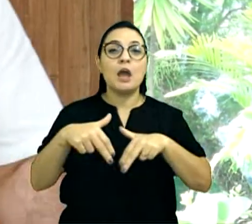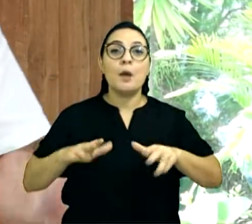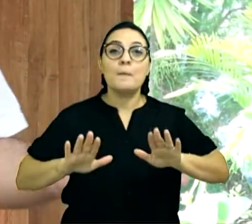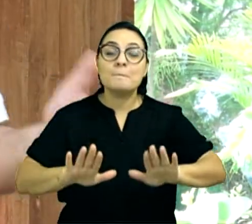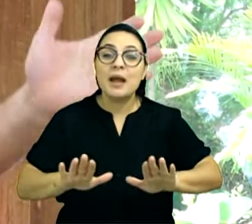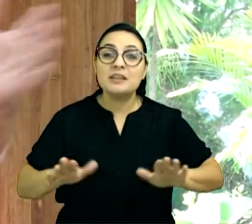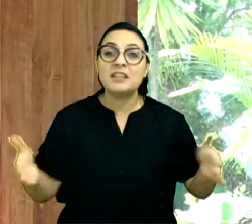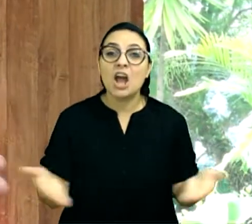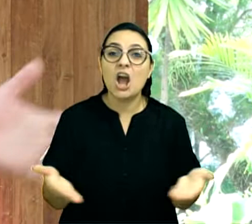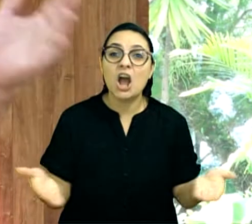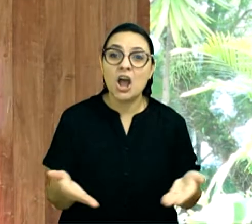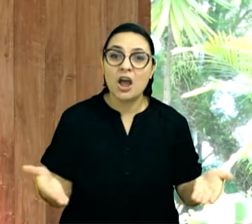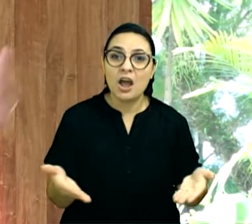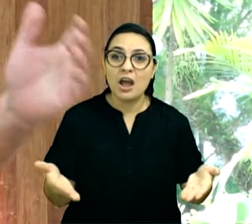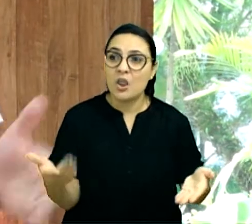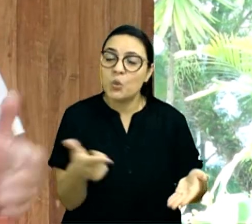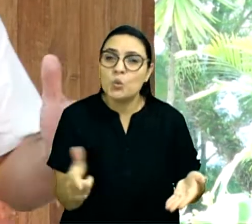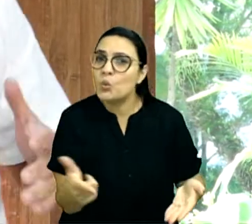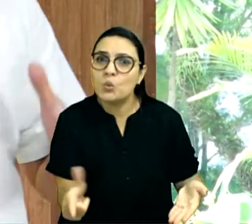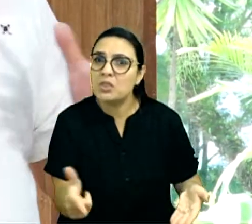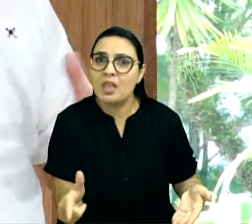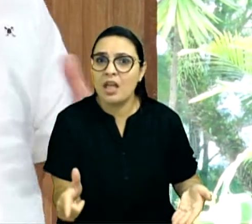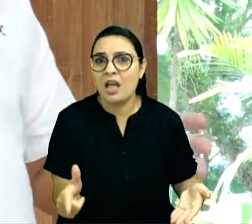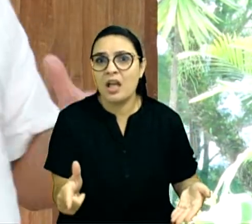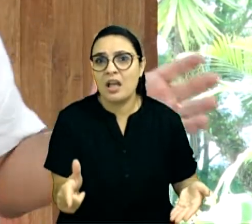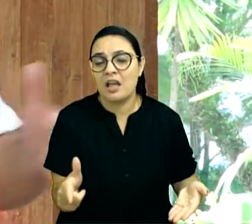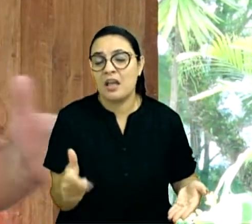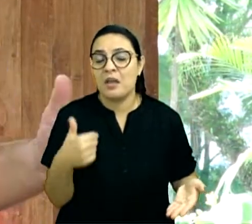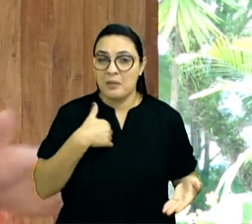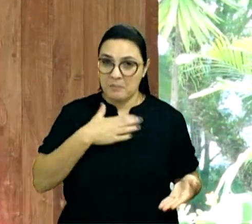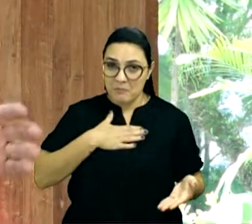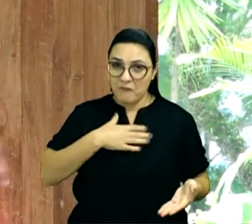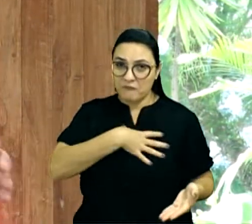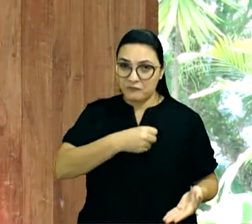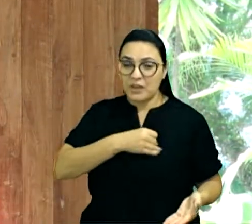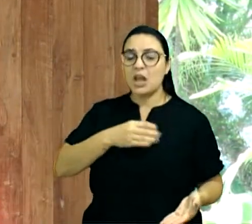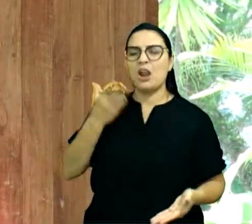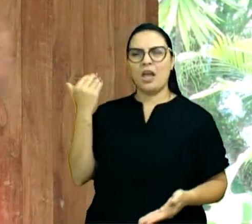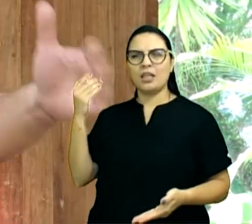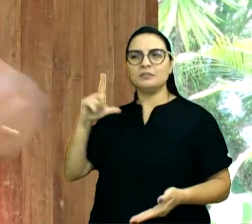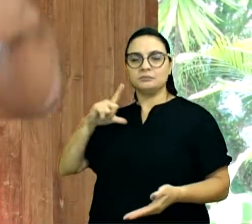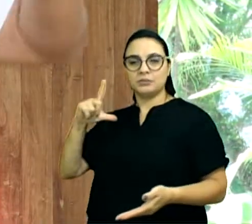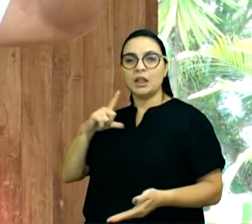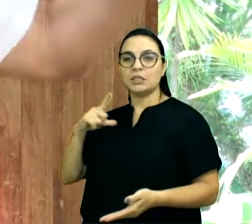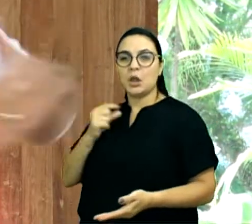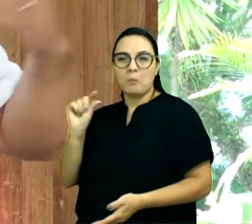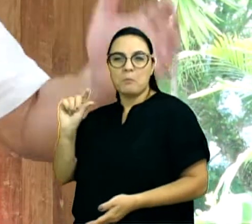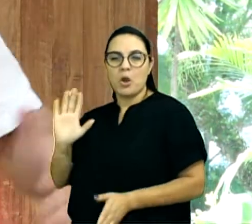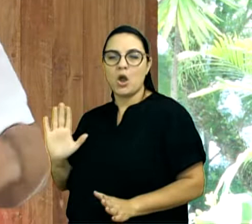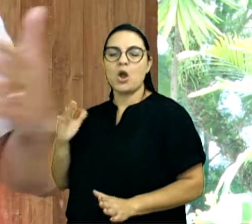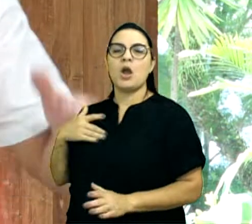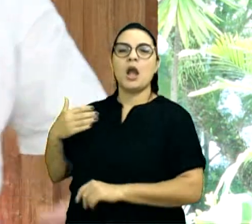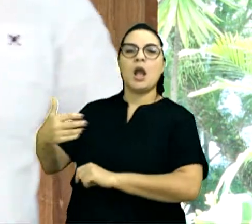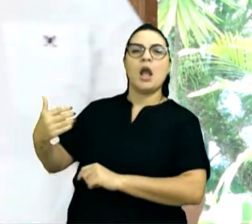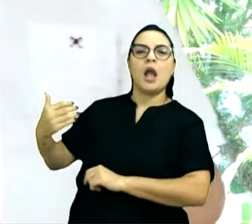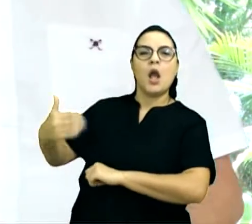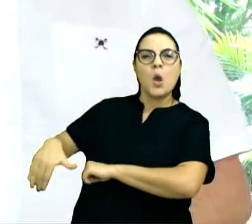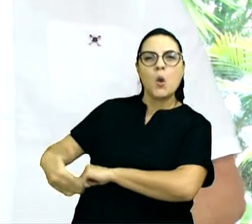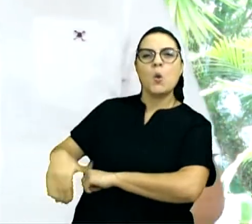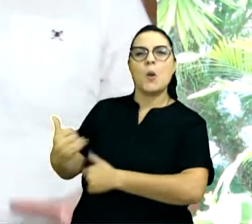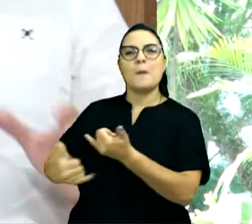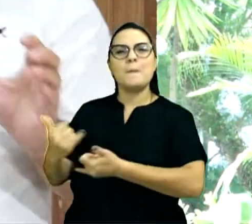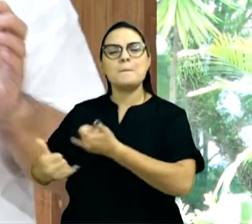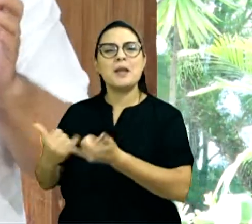nossos filhos, já há uma geração, meus filhos ainda pegaram um pouquinho na rua, mas hoje, por tantas questões, não vou entrar aqui no